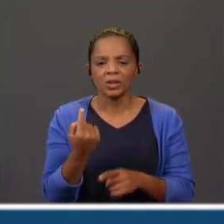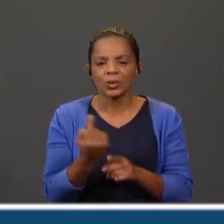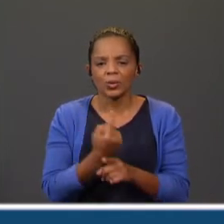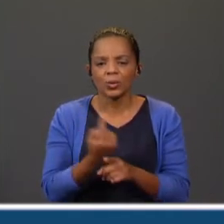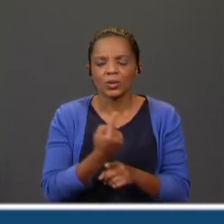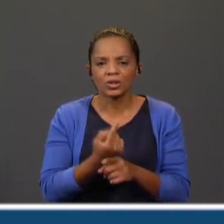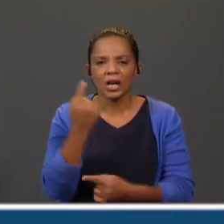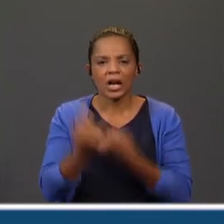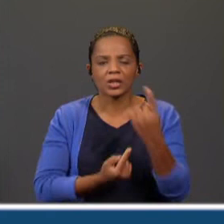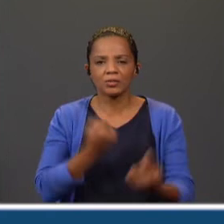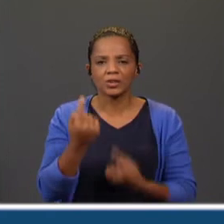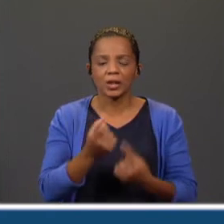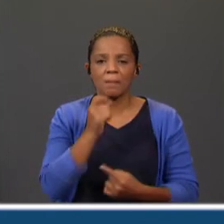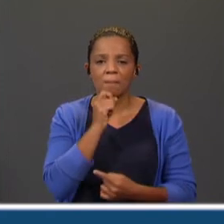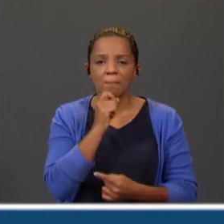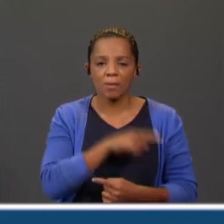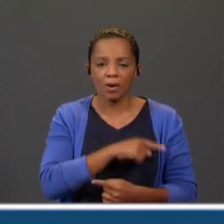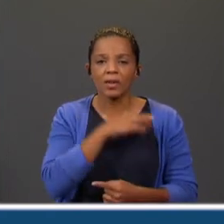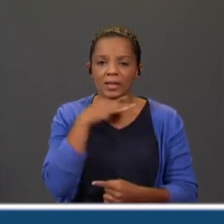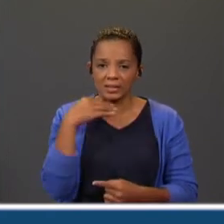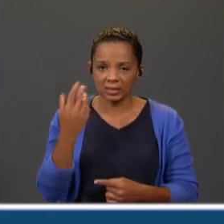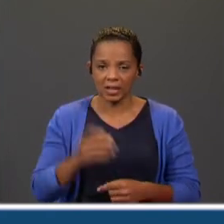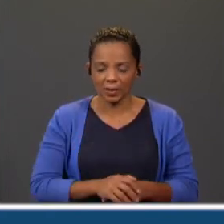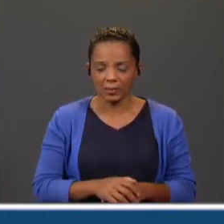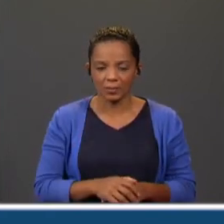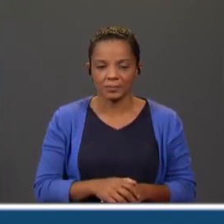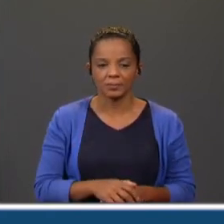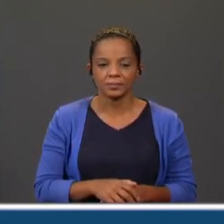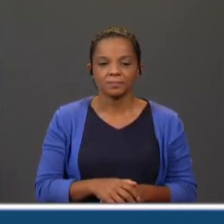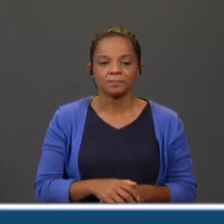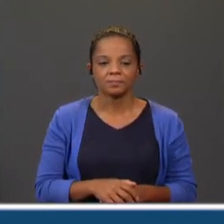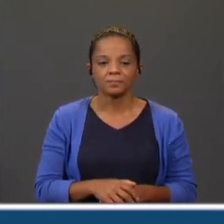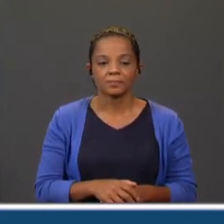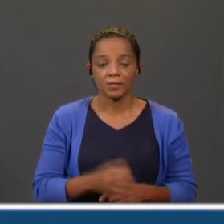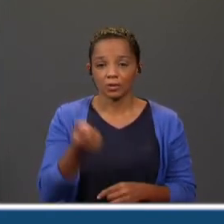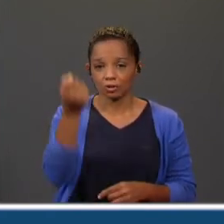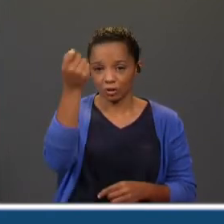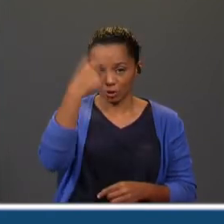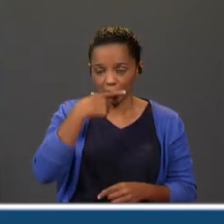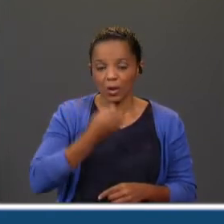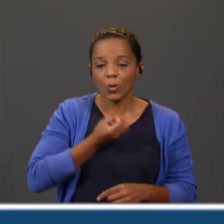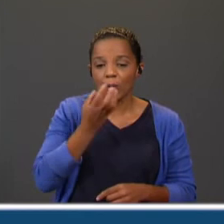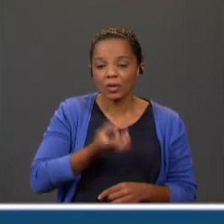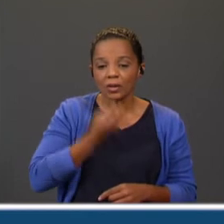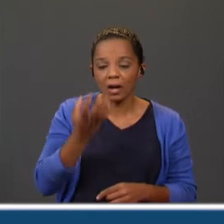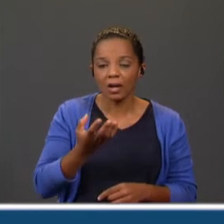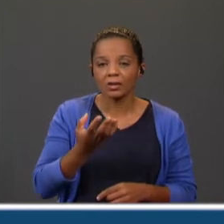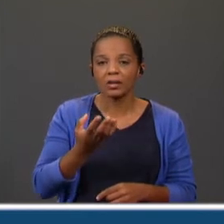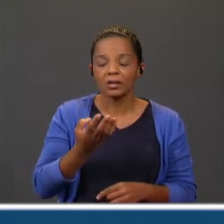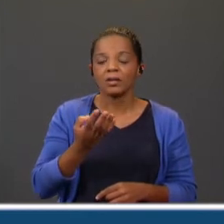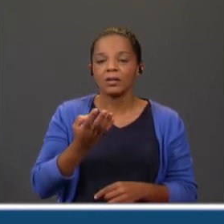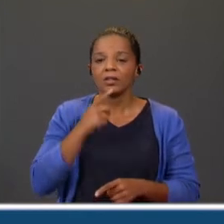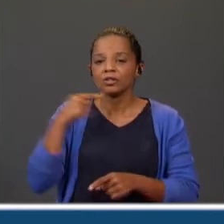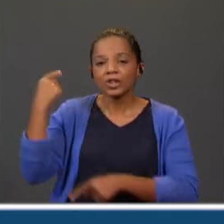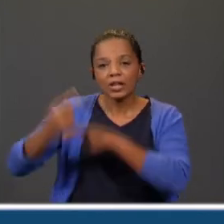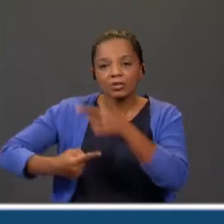acontecimentos que às vezes até podem ser engraçados. É uma história contada ao longo de várias